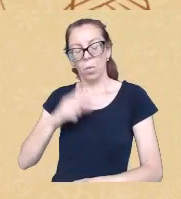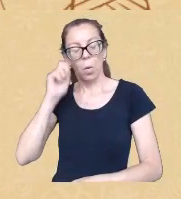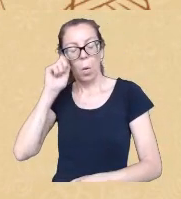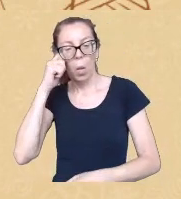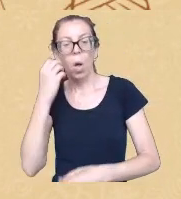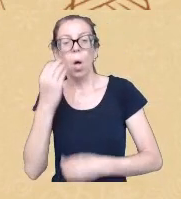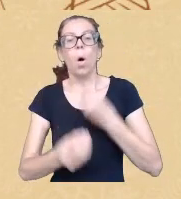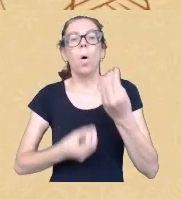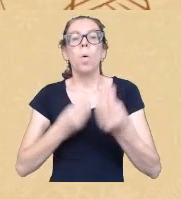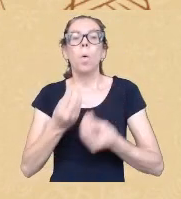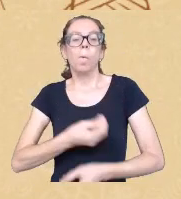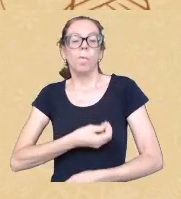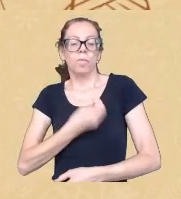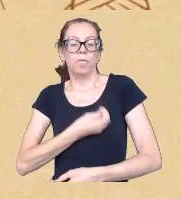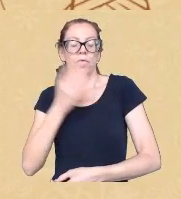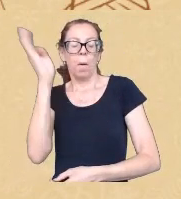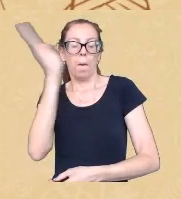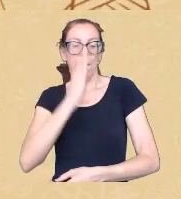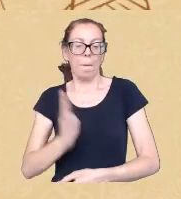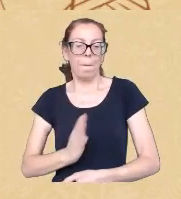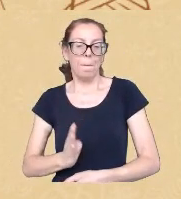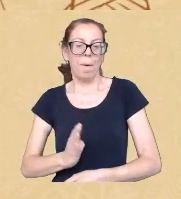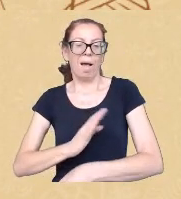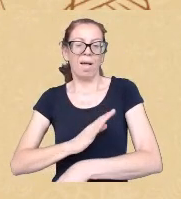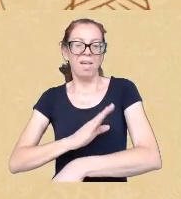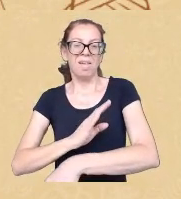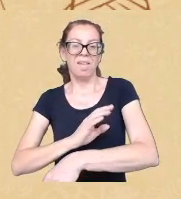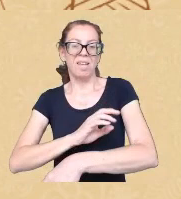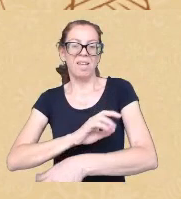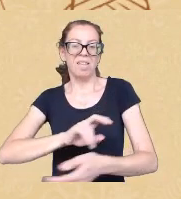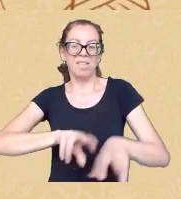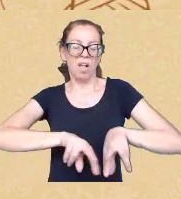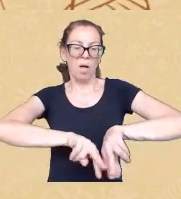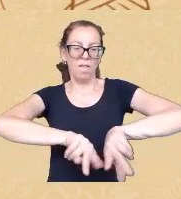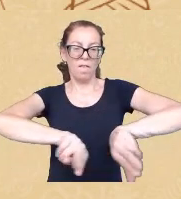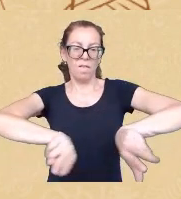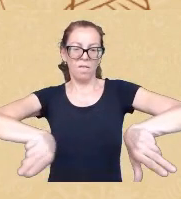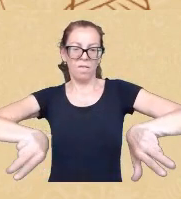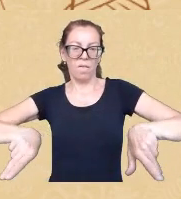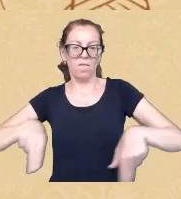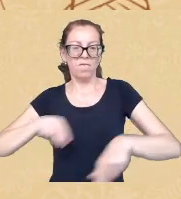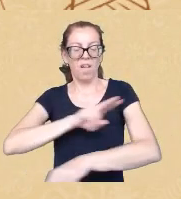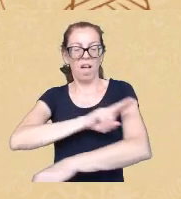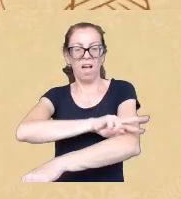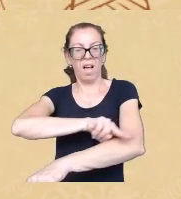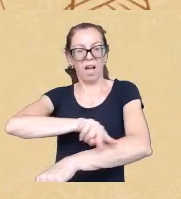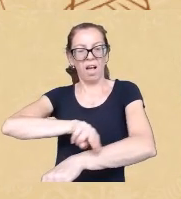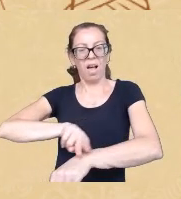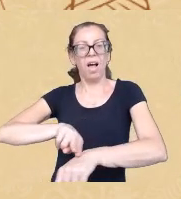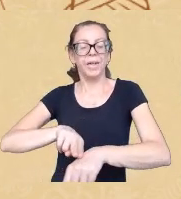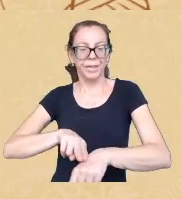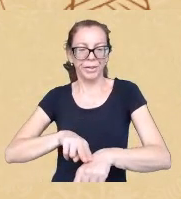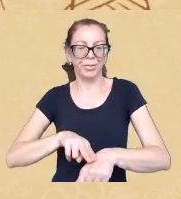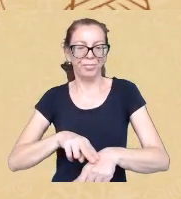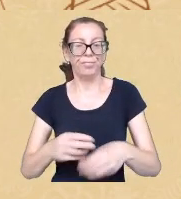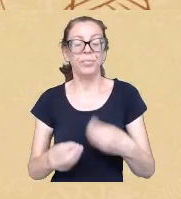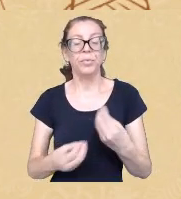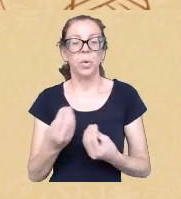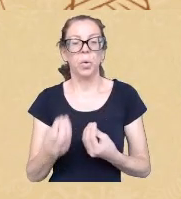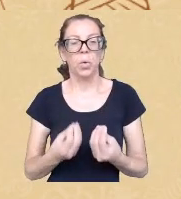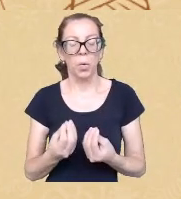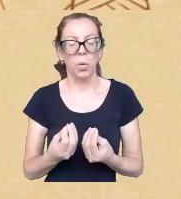plurirracial e aí Geni eu sou daquela que fala pluriétnico-racial vou ter que me repensar